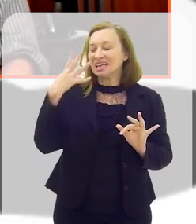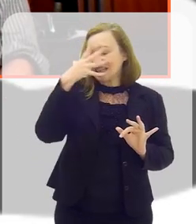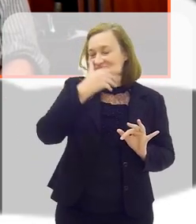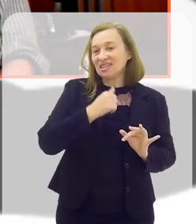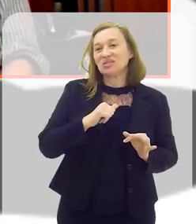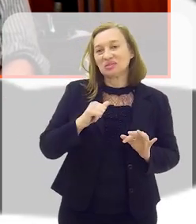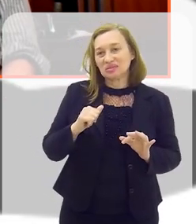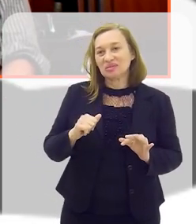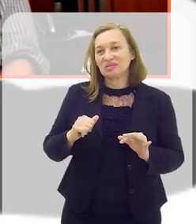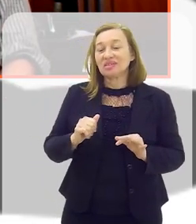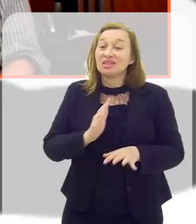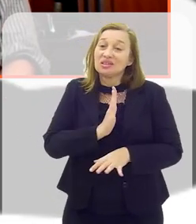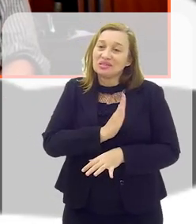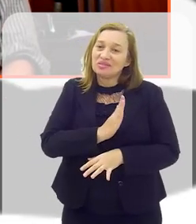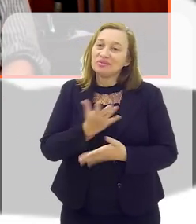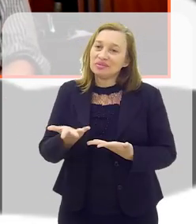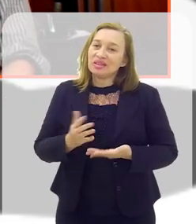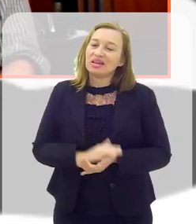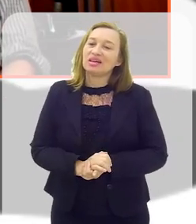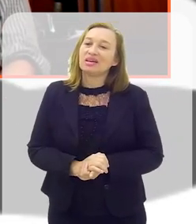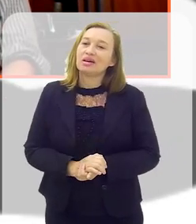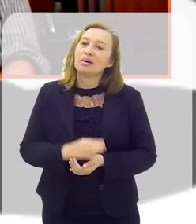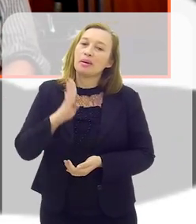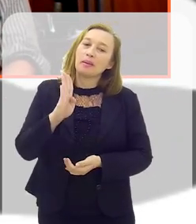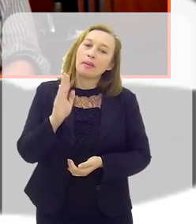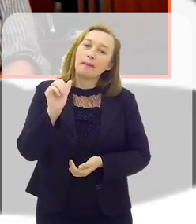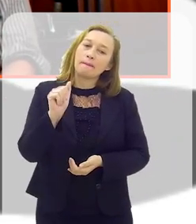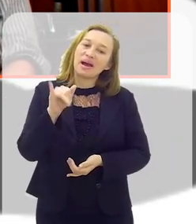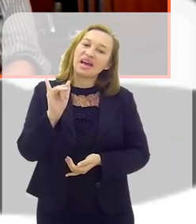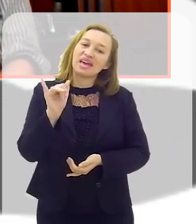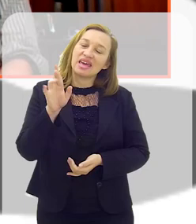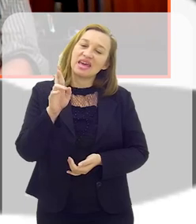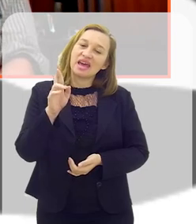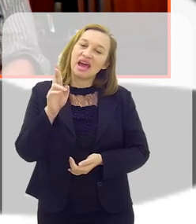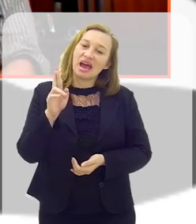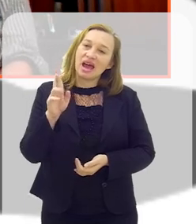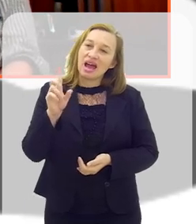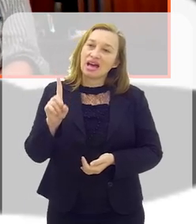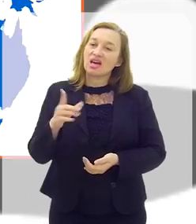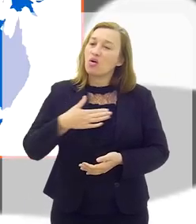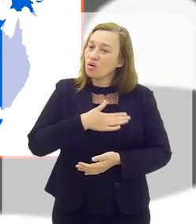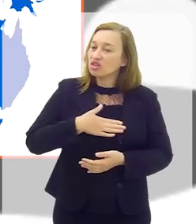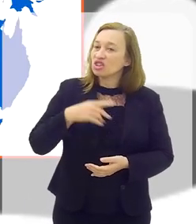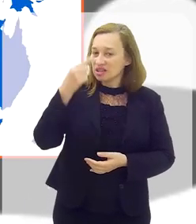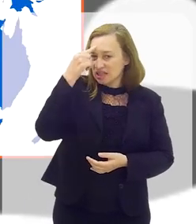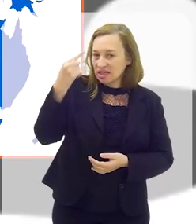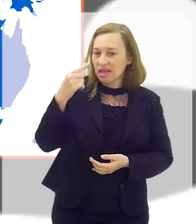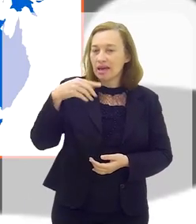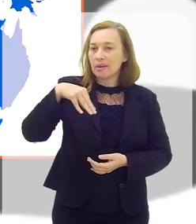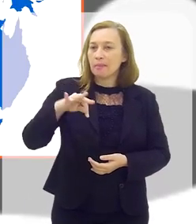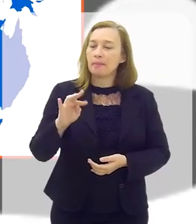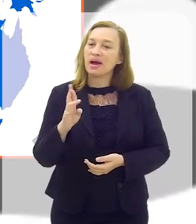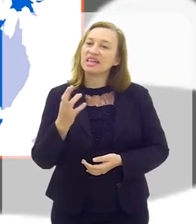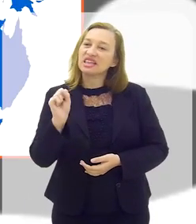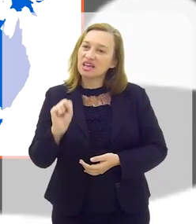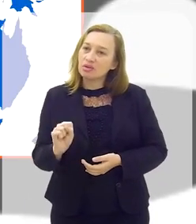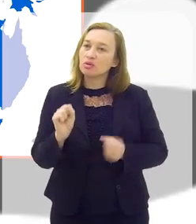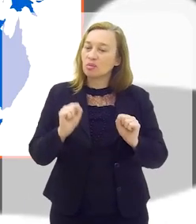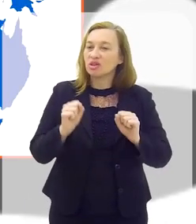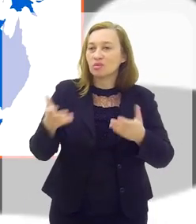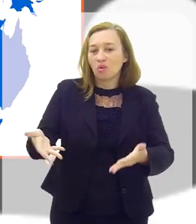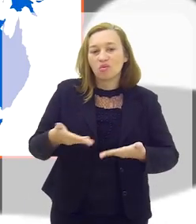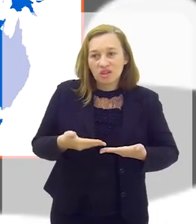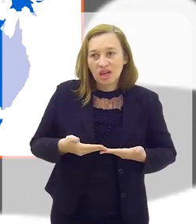Muito bonito, vinda do coração. Baia, eu gostei muito dessa ideia. O Matheus, a gente pode, eventualmente,